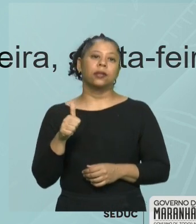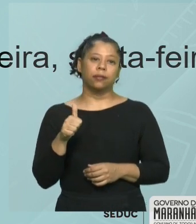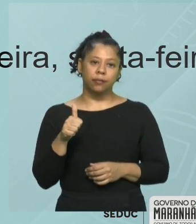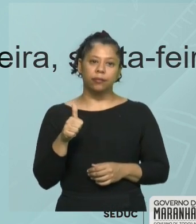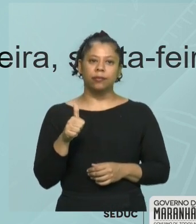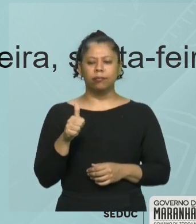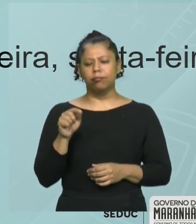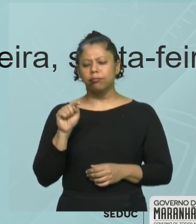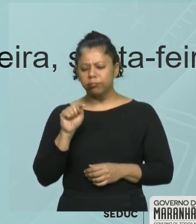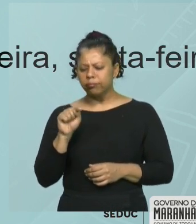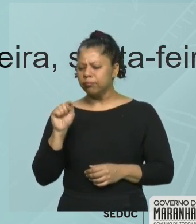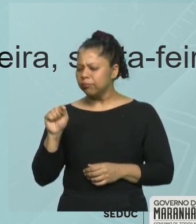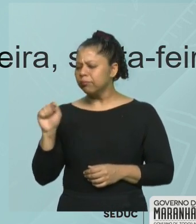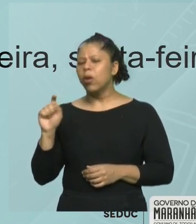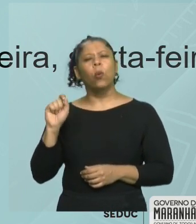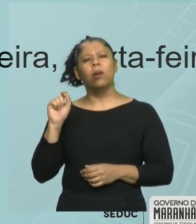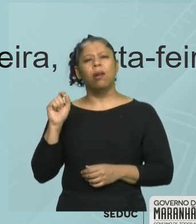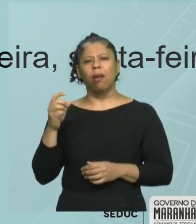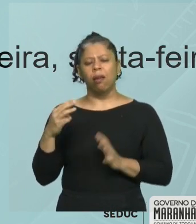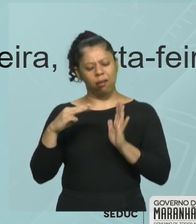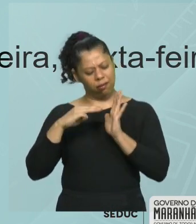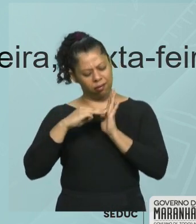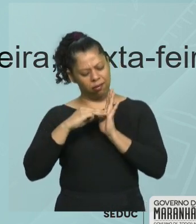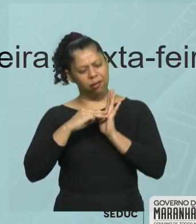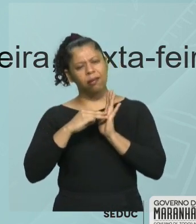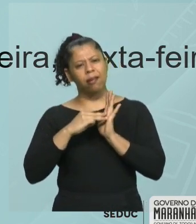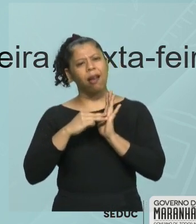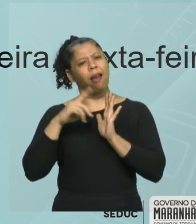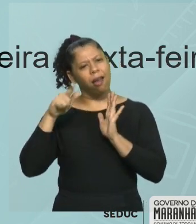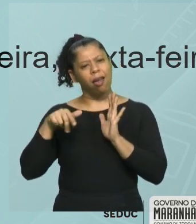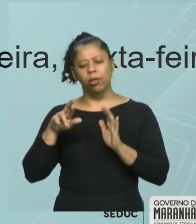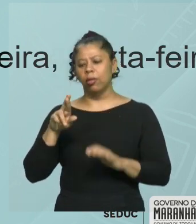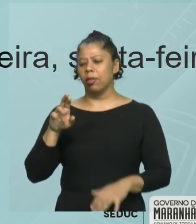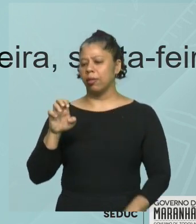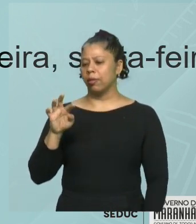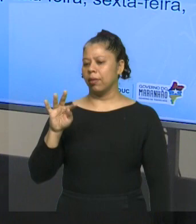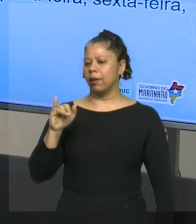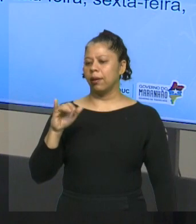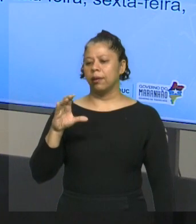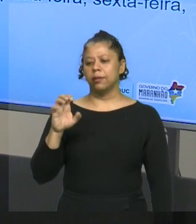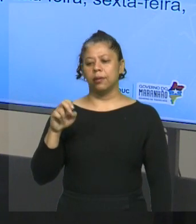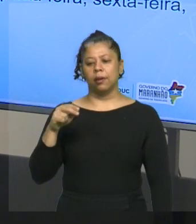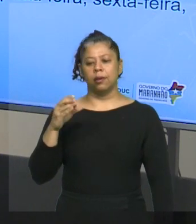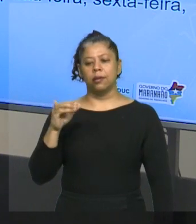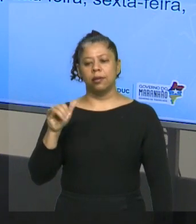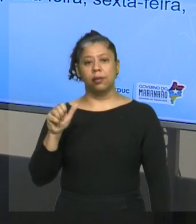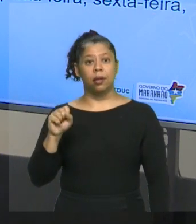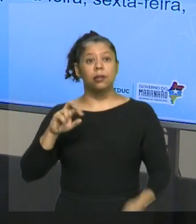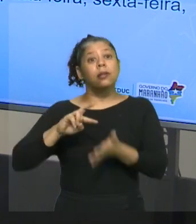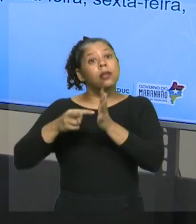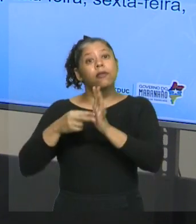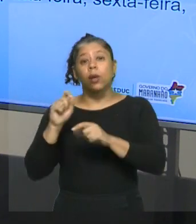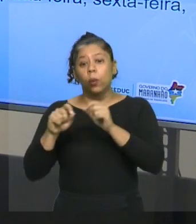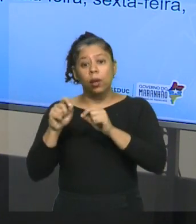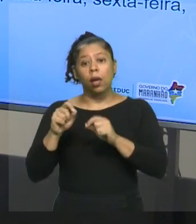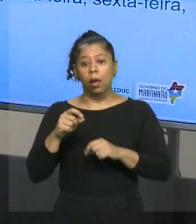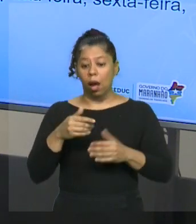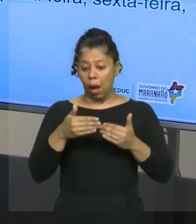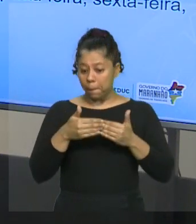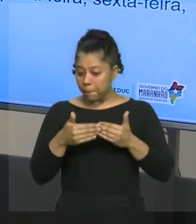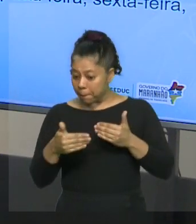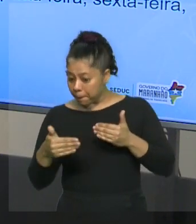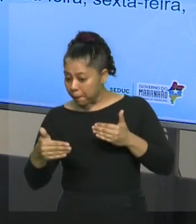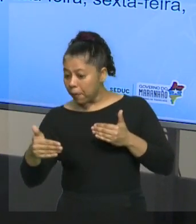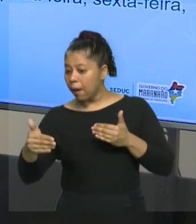e esses três pontinhos é a nossa querida redicências, que eu vou utilizar sempre que ainda tiver mais